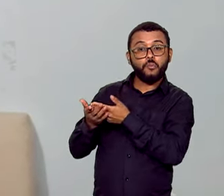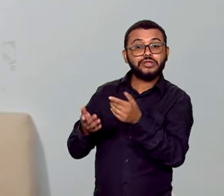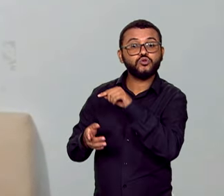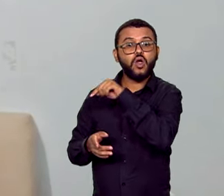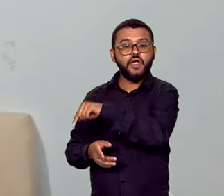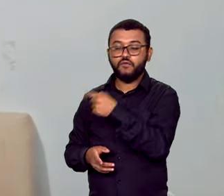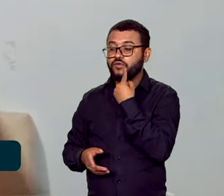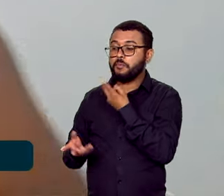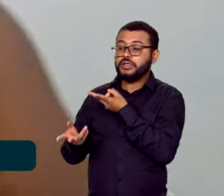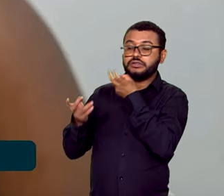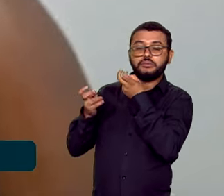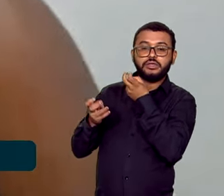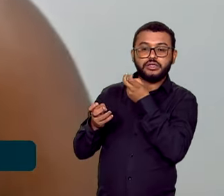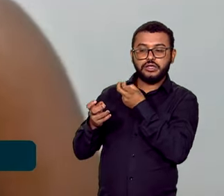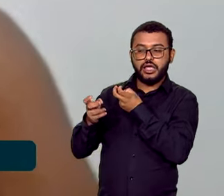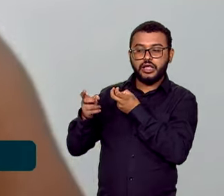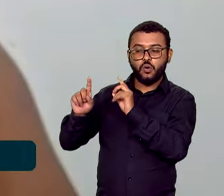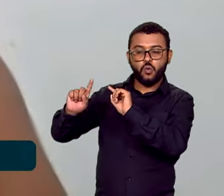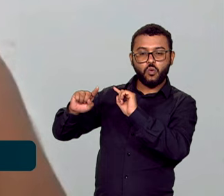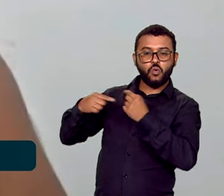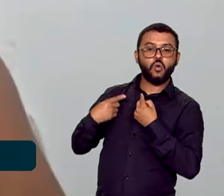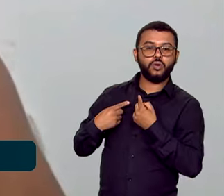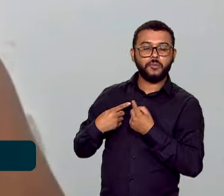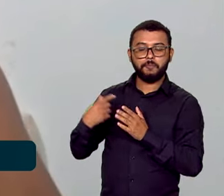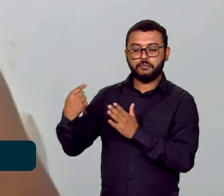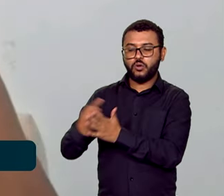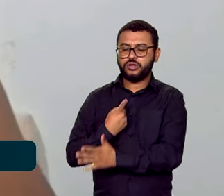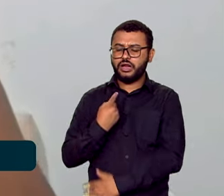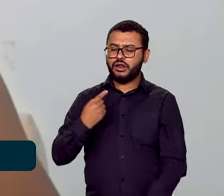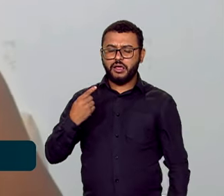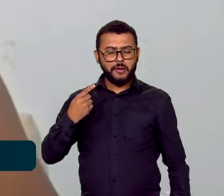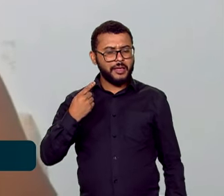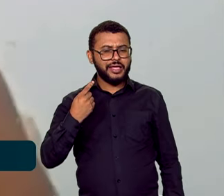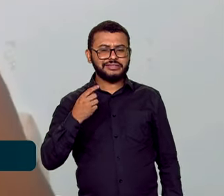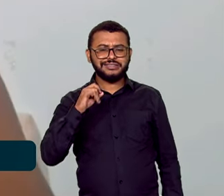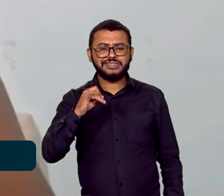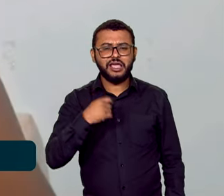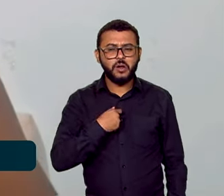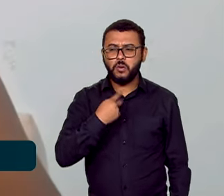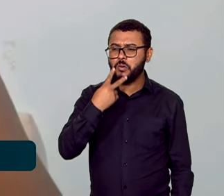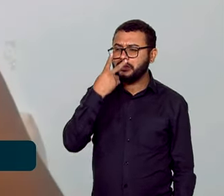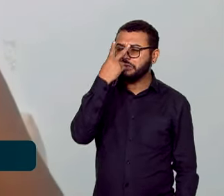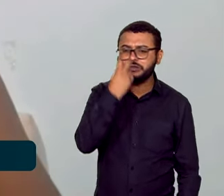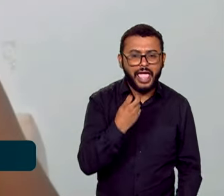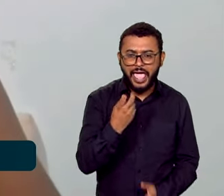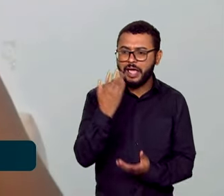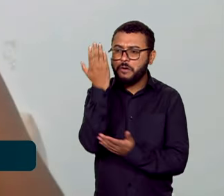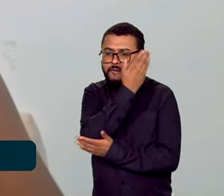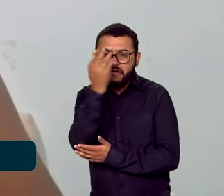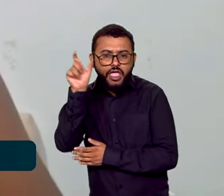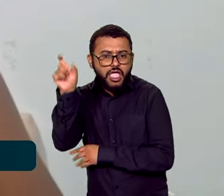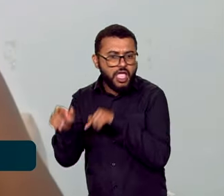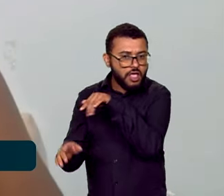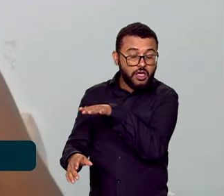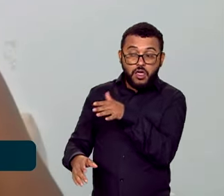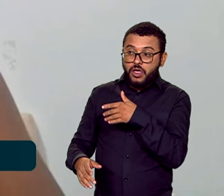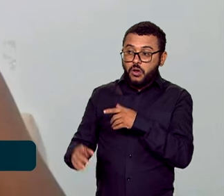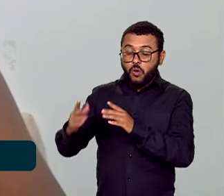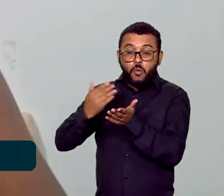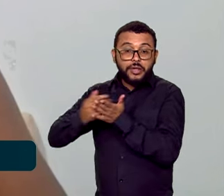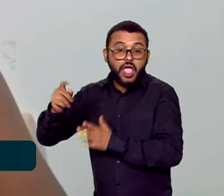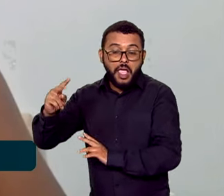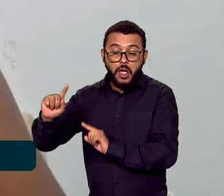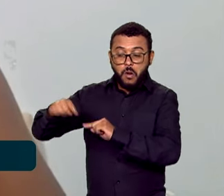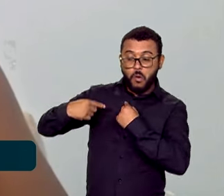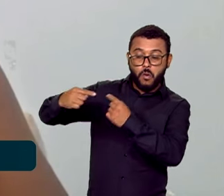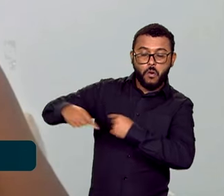perguntaram se eu estava cega, se eu não estava vendo eles, e começaram